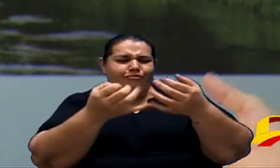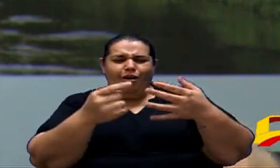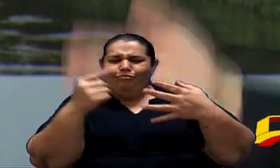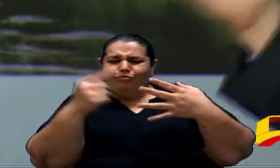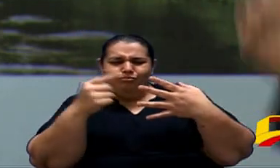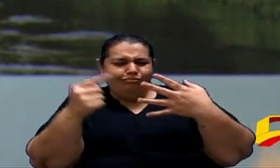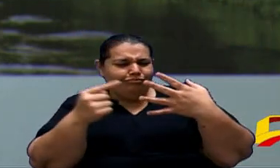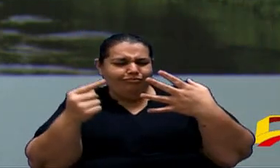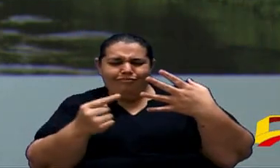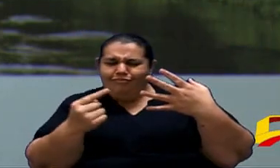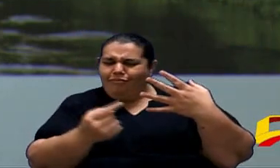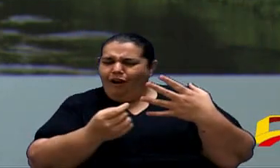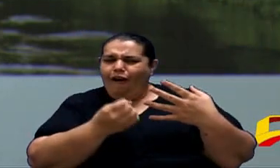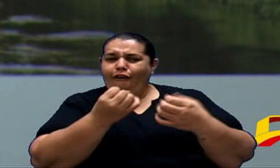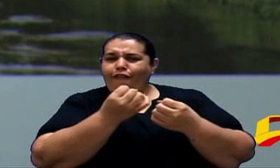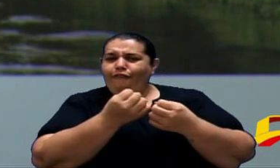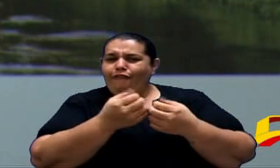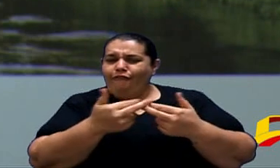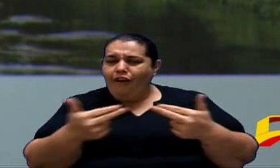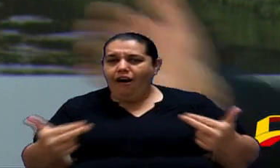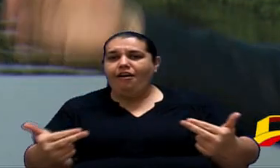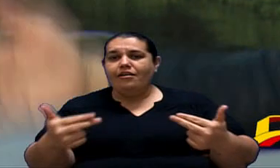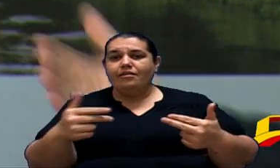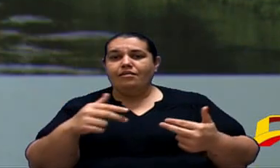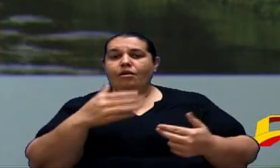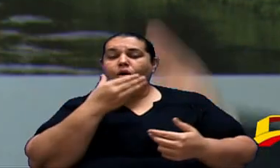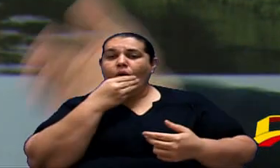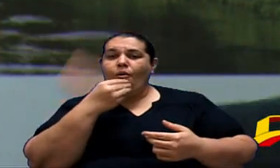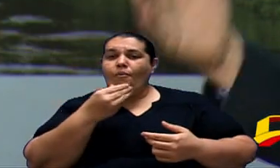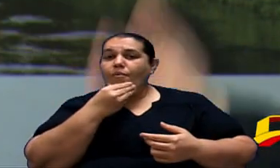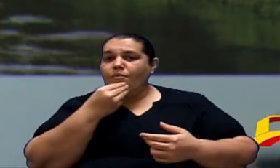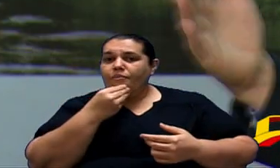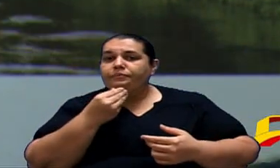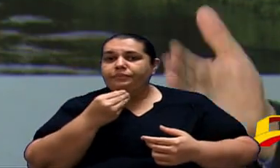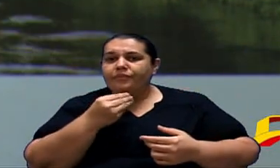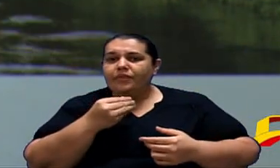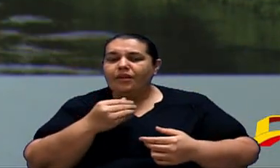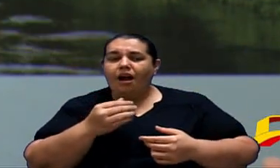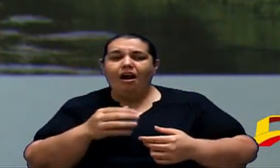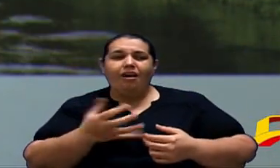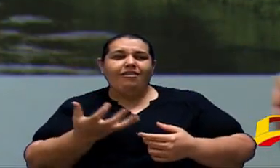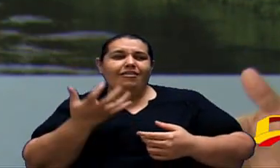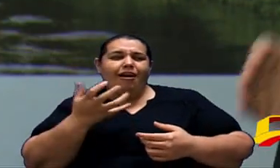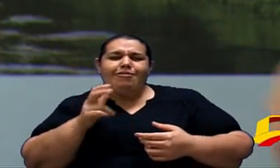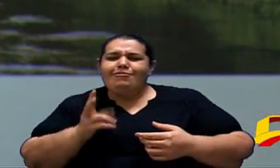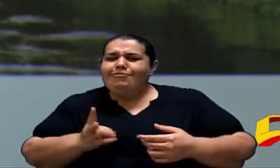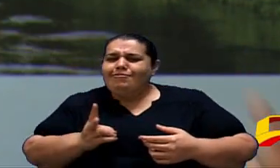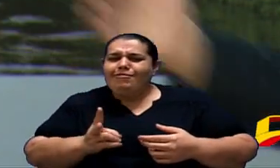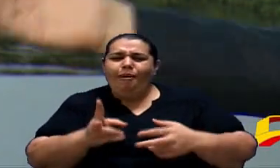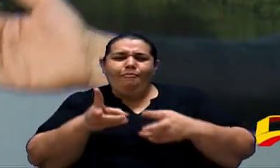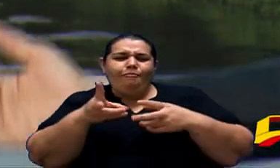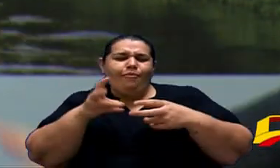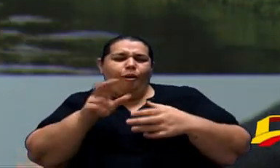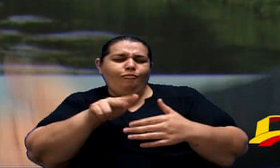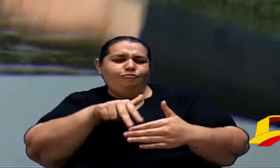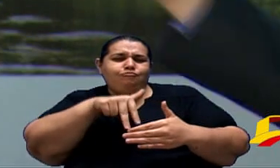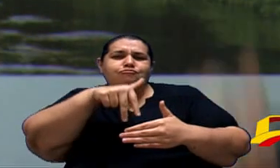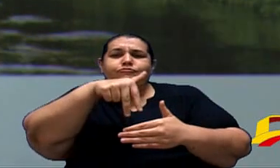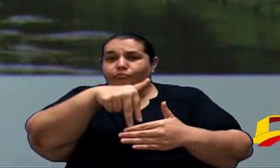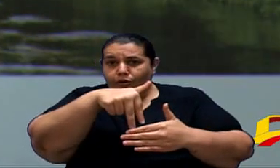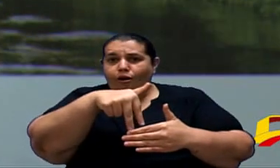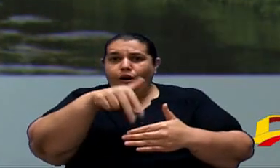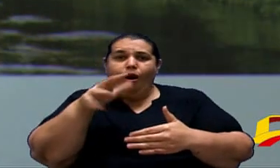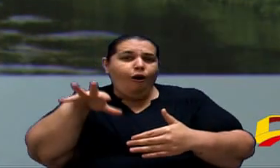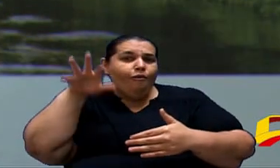Lideranças Desde a Constituinte Nesse País Que Tínhamos O Prazer De Ouvir Na Tribuna Do Congresso Nacional Seja Na Câmara